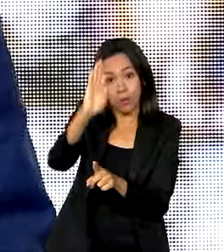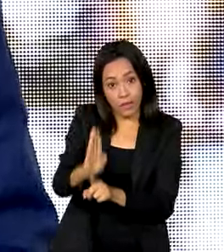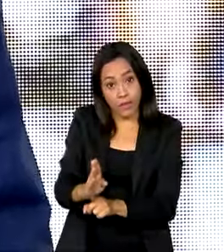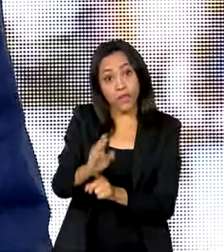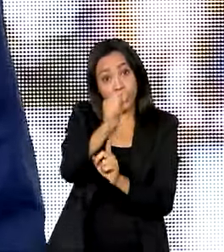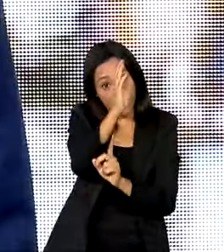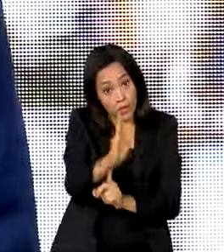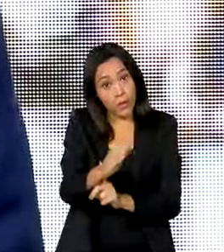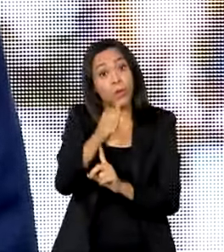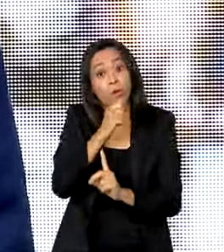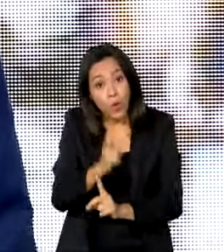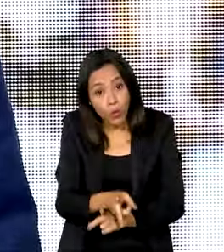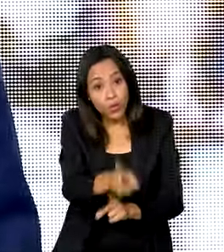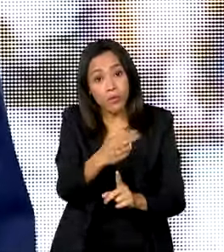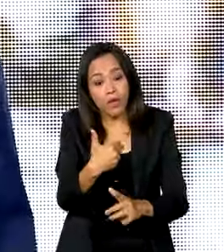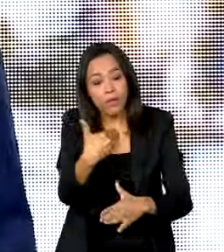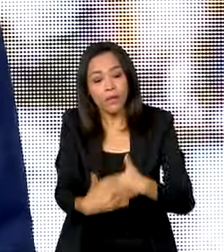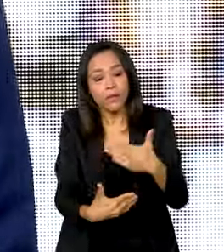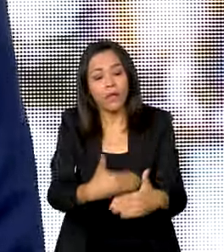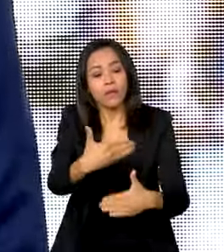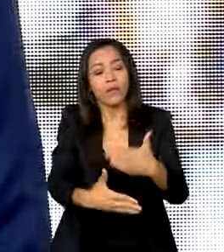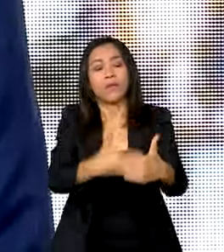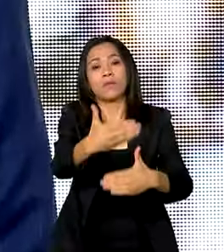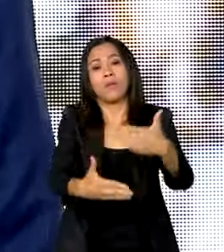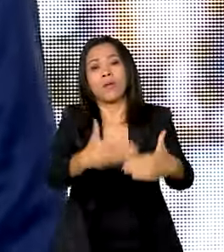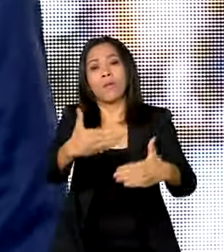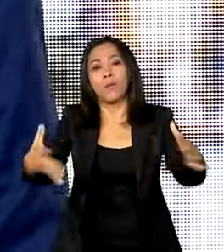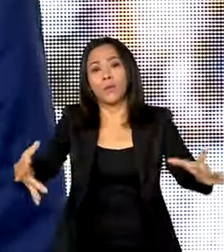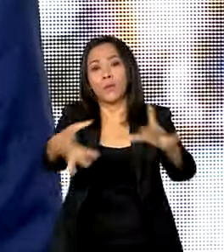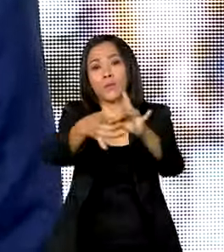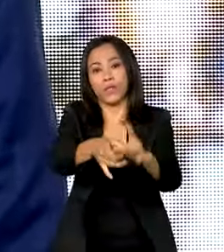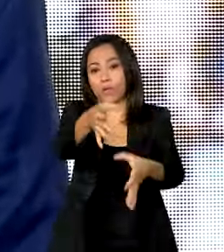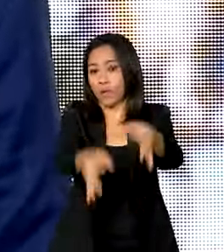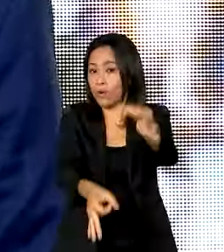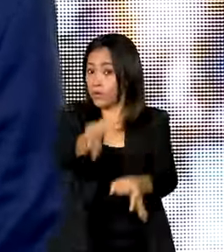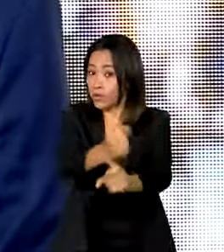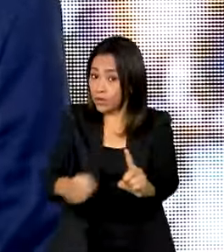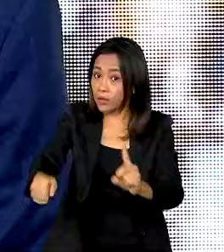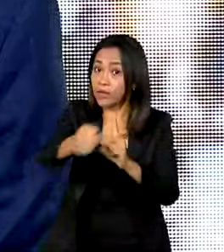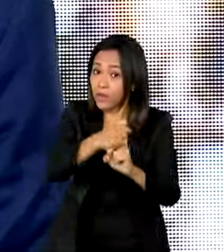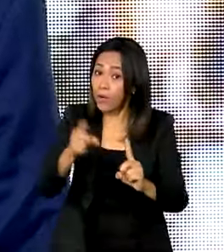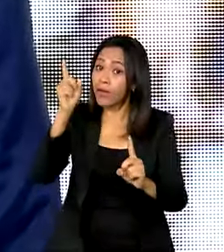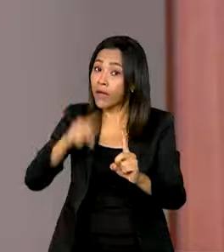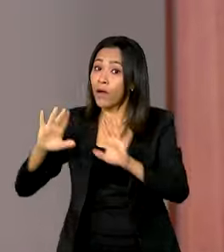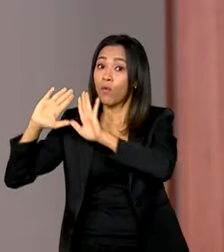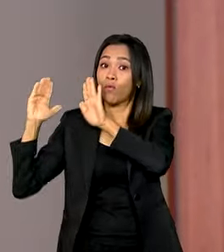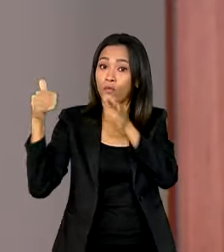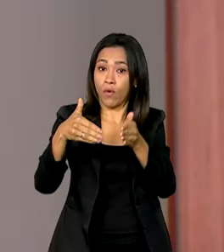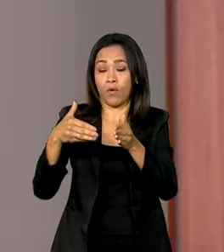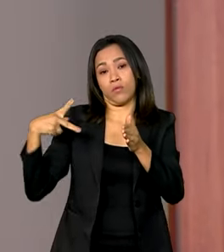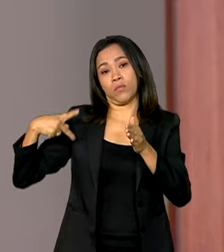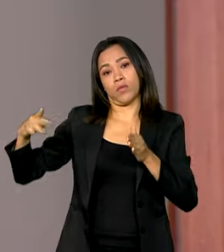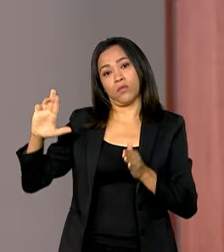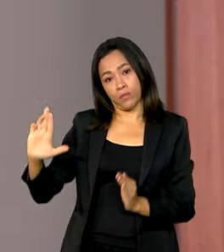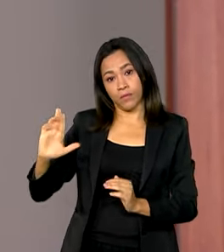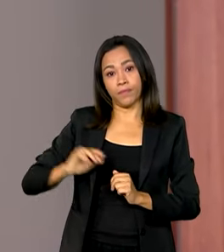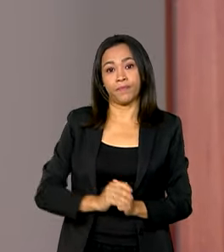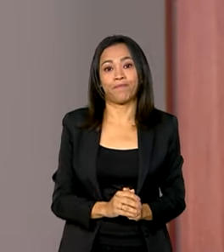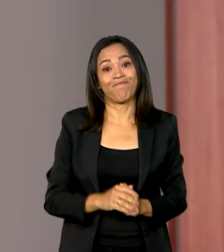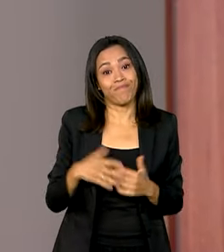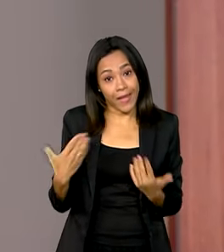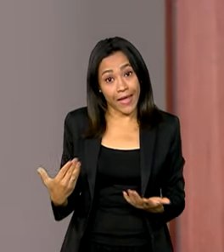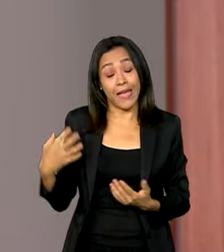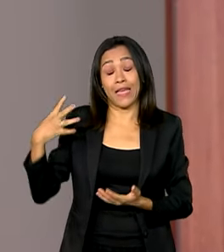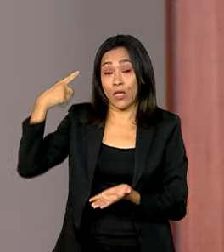crescendo a taxas expressivas com justiça social, que é a grande obsessão do presidente Lula. E a agenda do